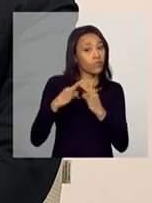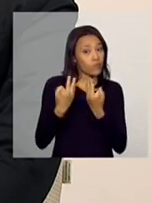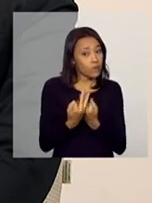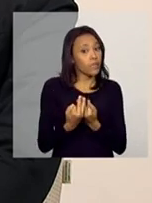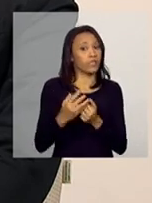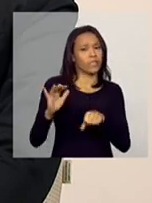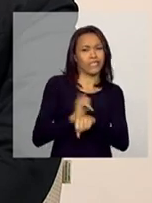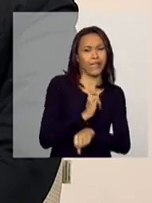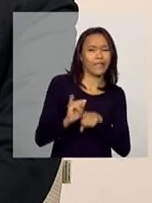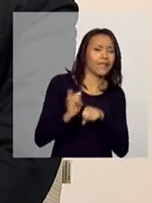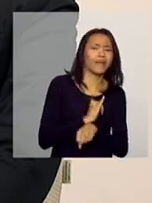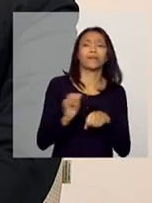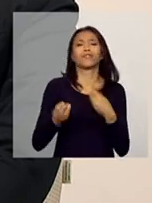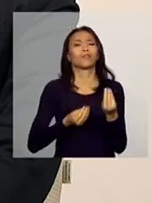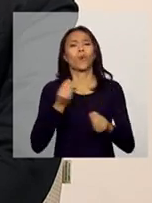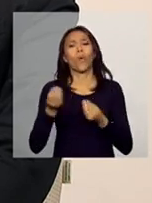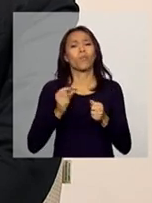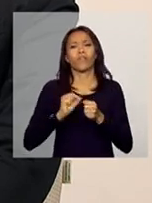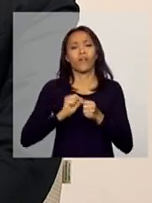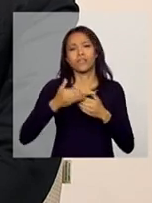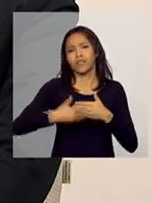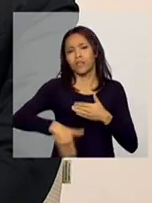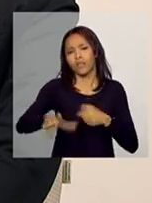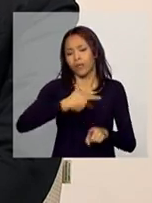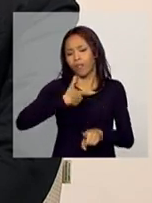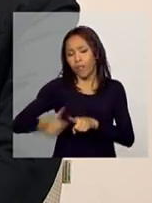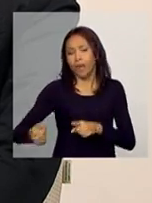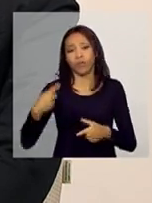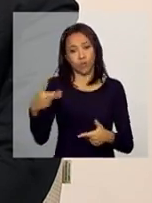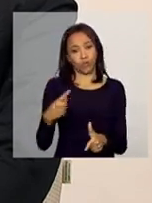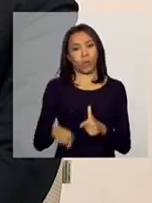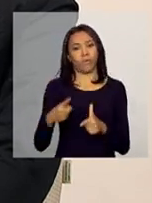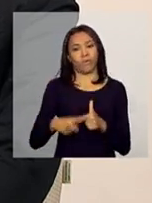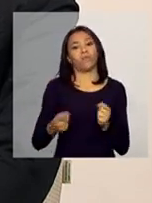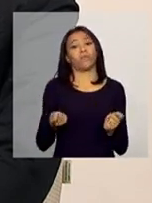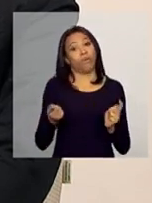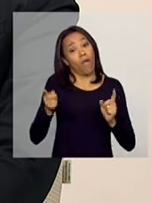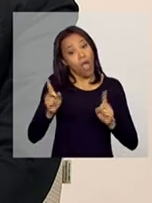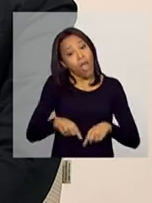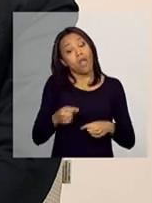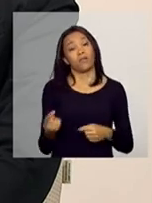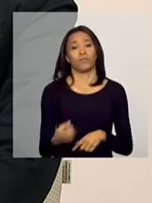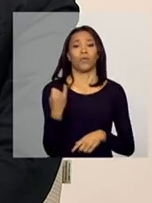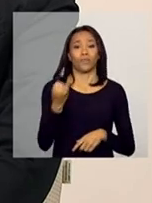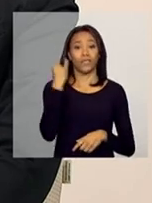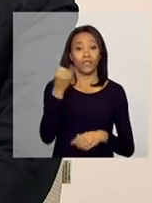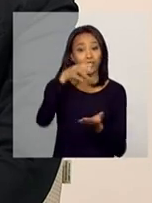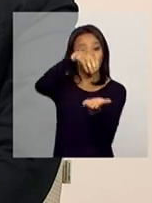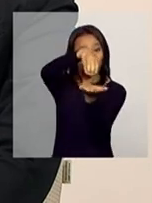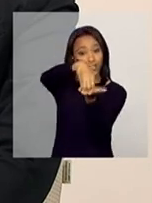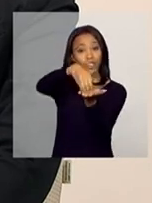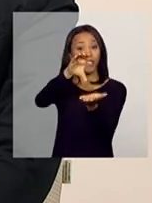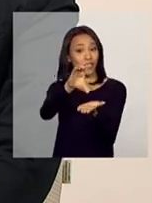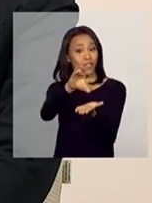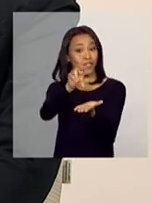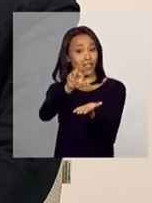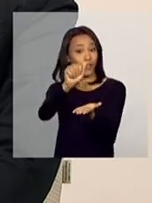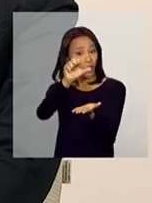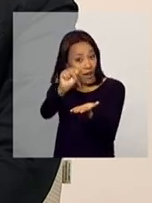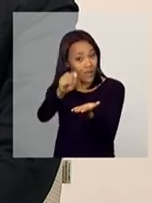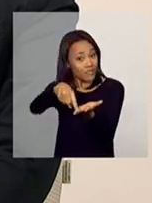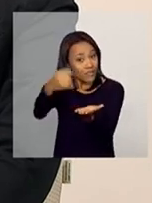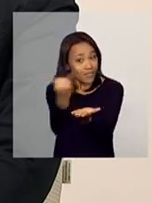estratégias que vão ser lançadas para a superação daquelas situações. E aí, nesse sentido, que é importante que o CRAS articule, esteja sempre em contato com os